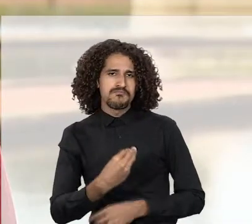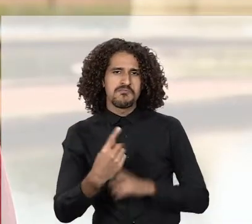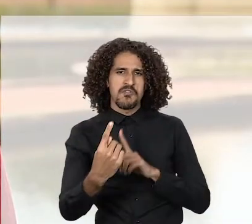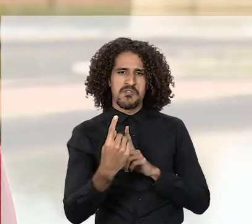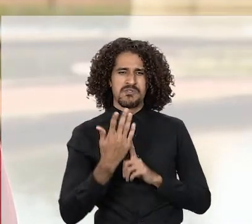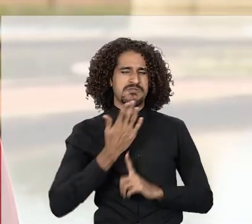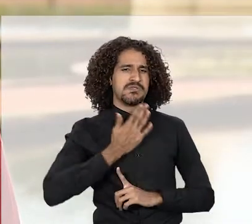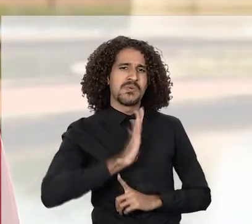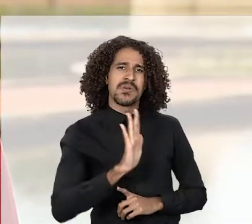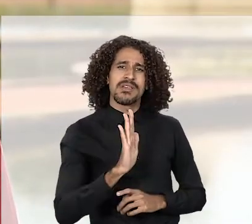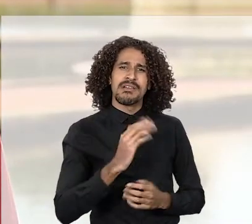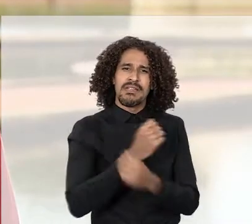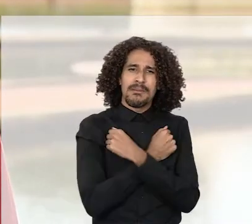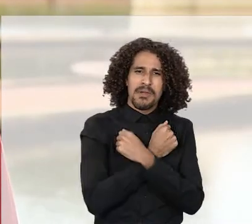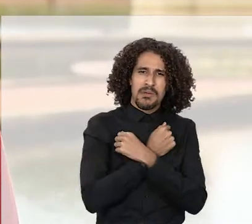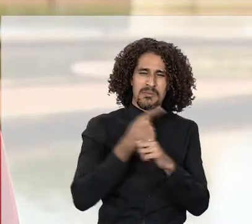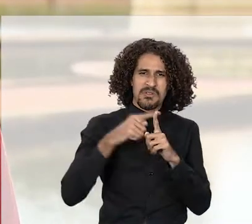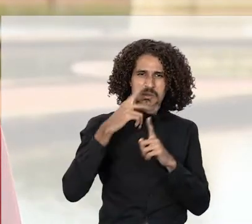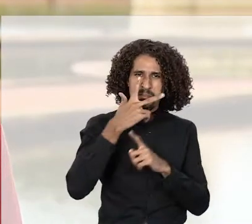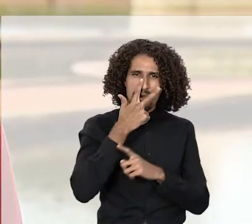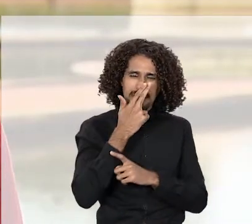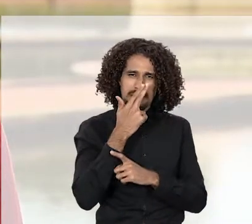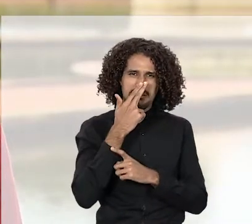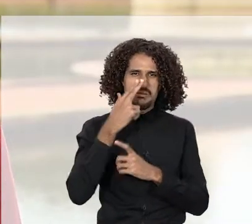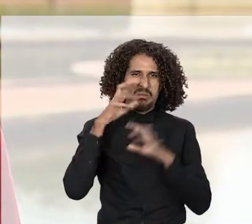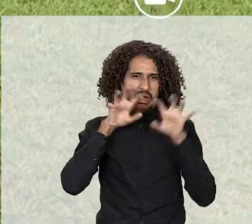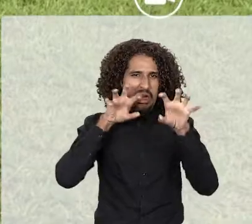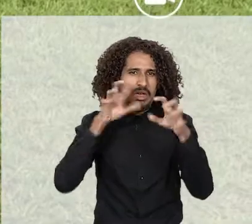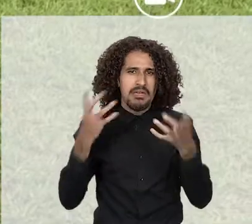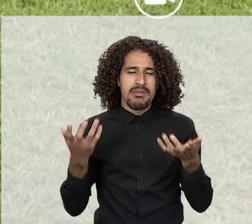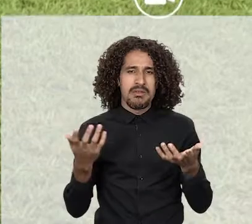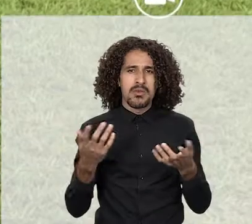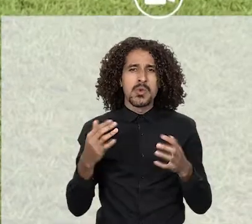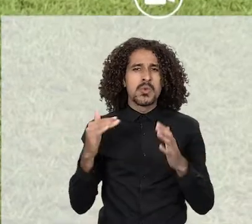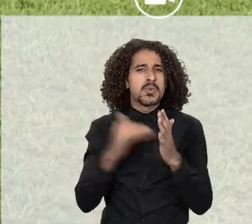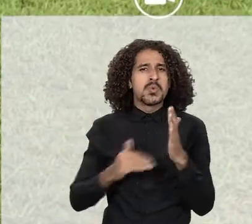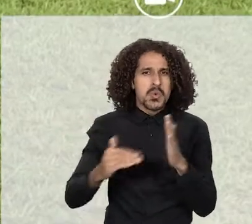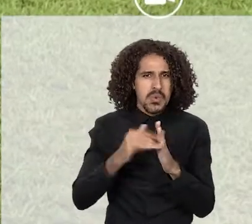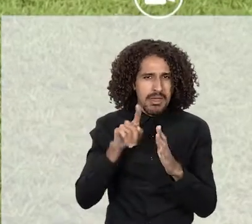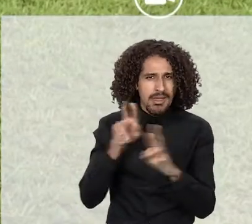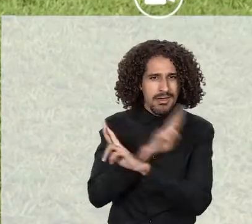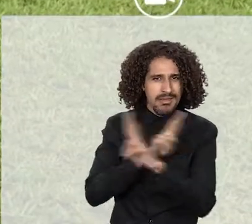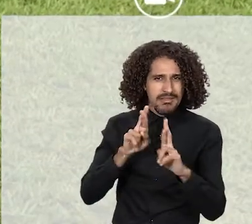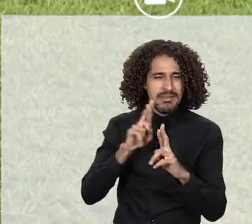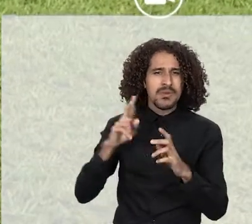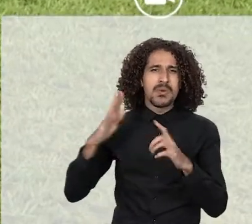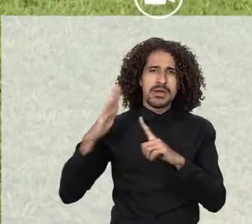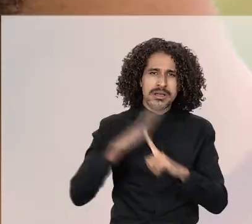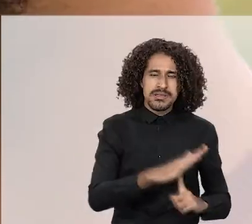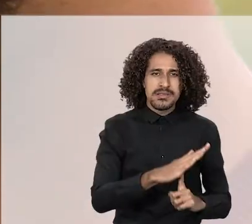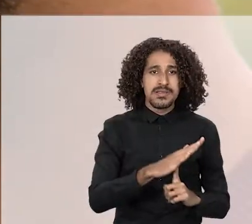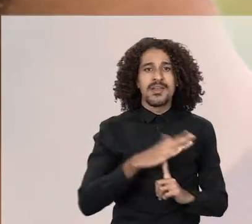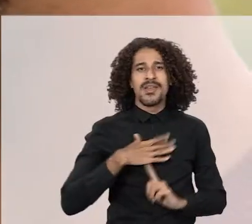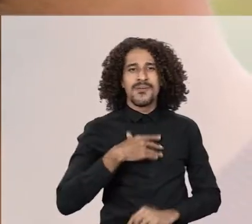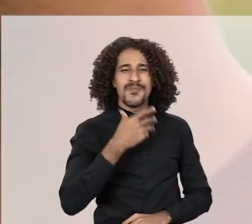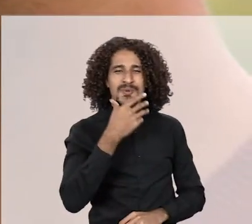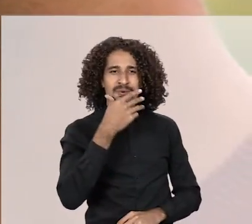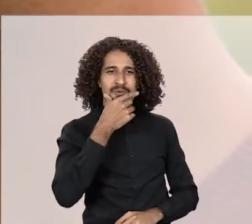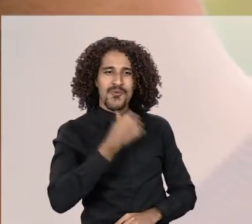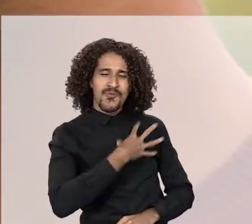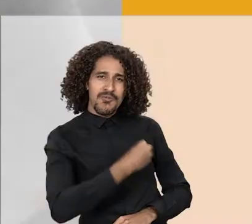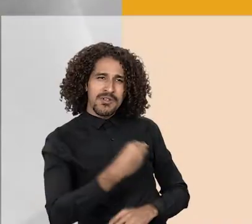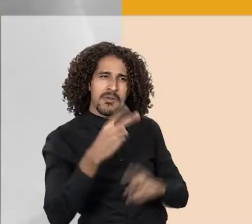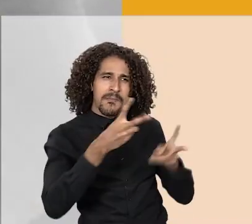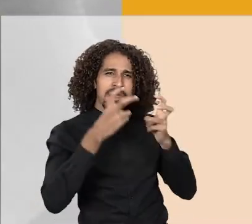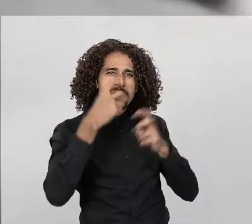falou, não quero papai, não me abraça, você está parecendo um monstro. Isso tudo, infelizmente, por conta dos assédios. Eu acho que ele viu na minha